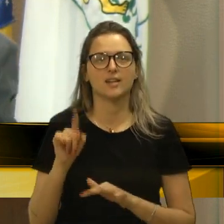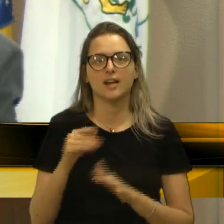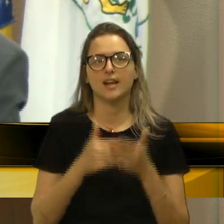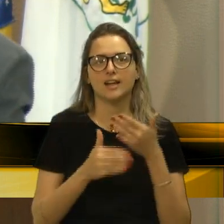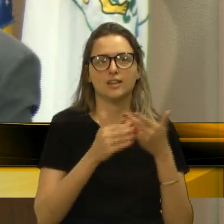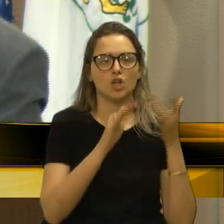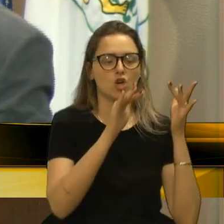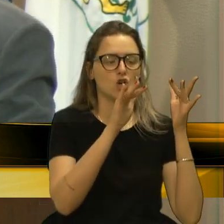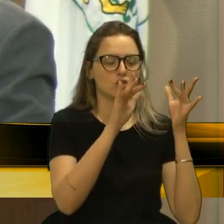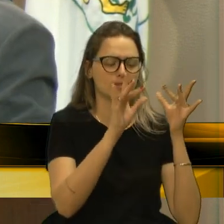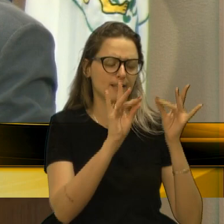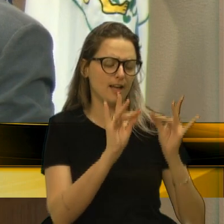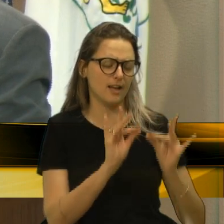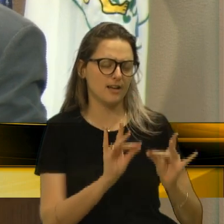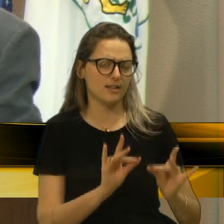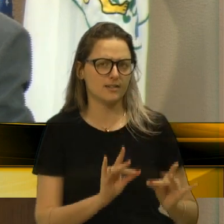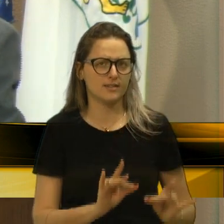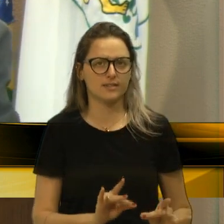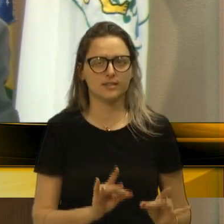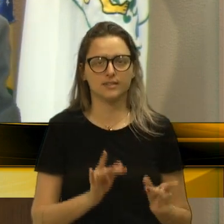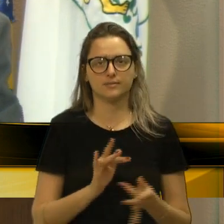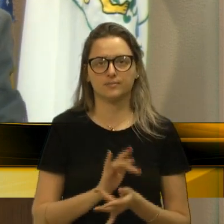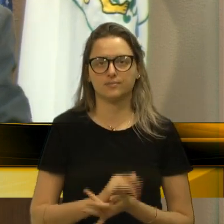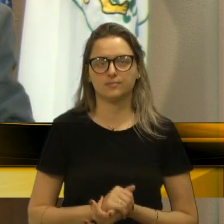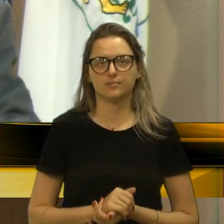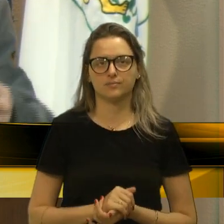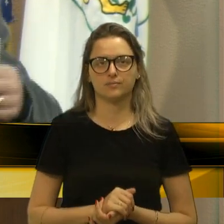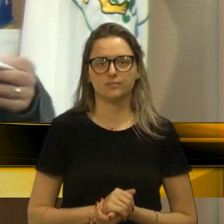mínimos detalhes, né?